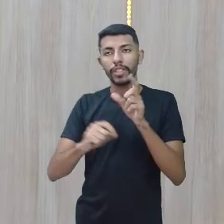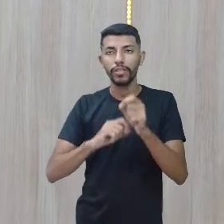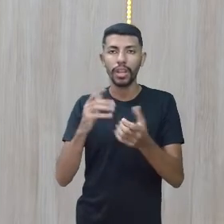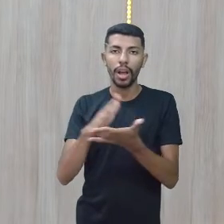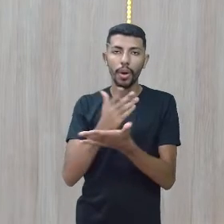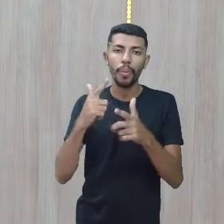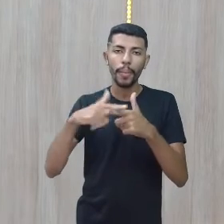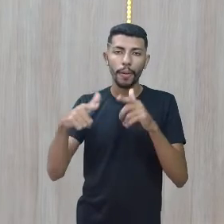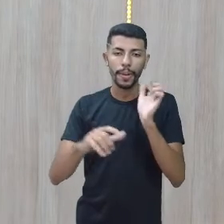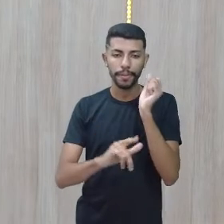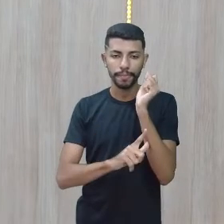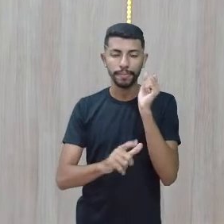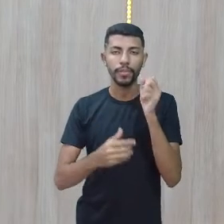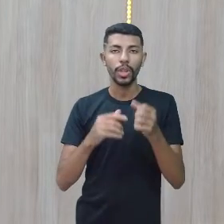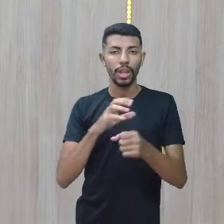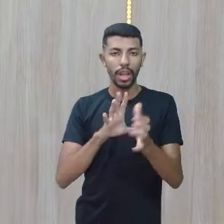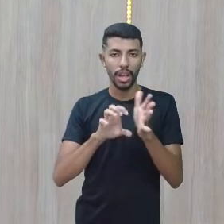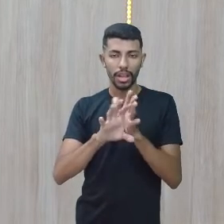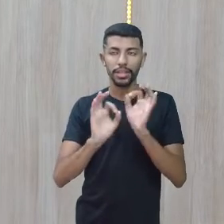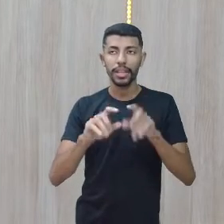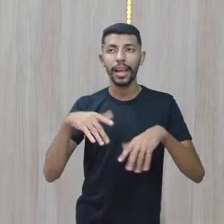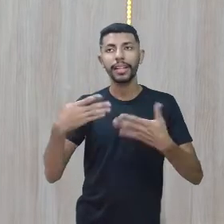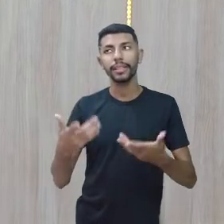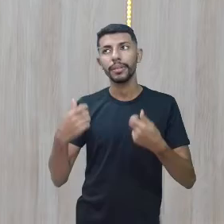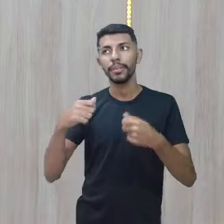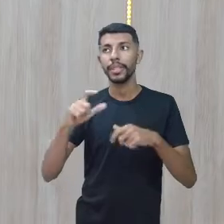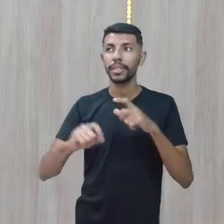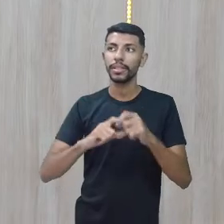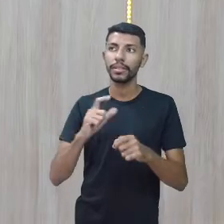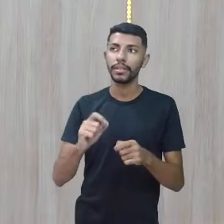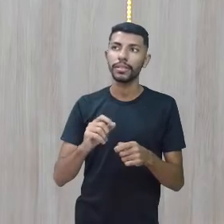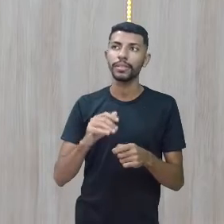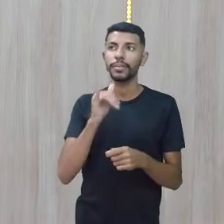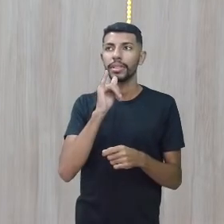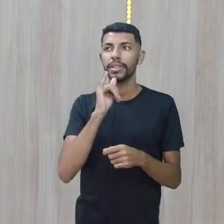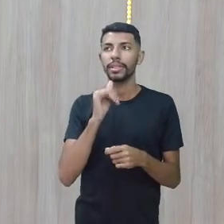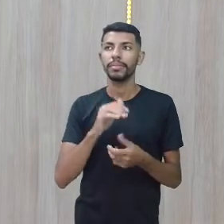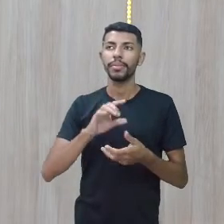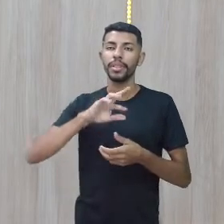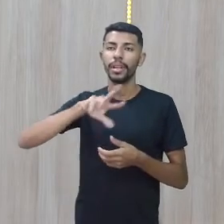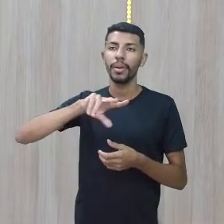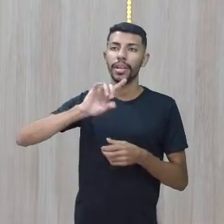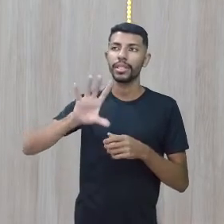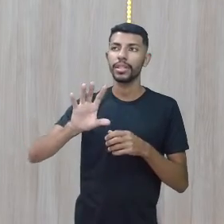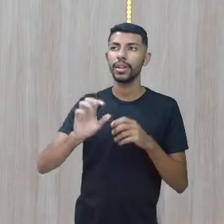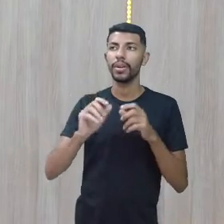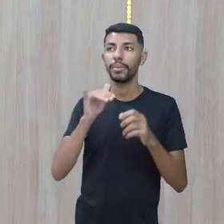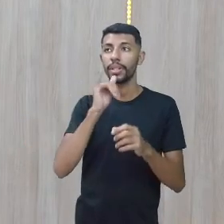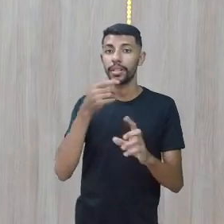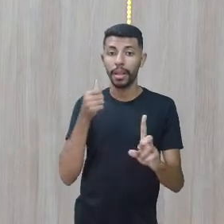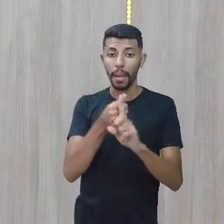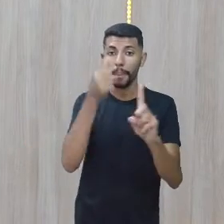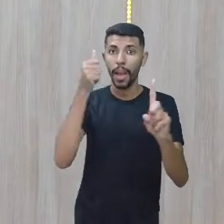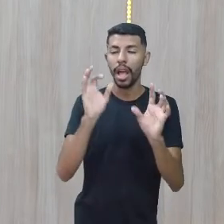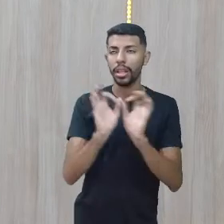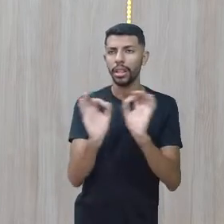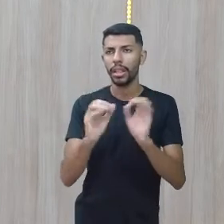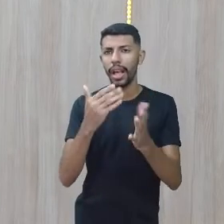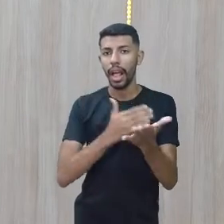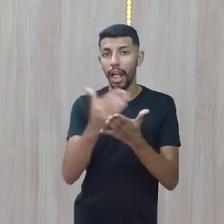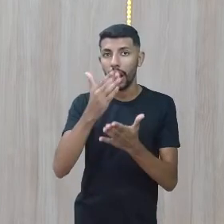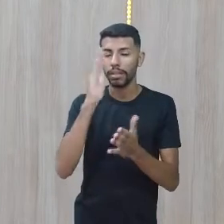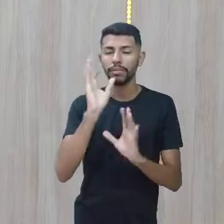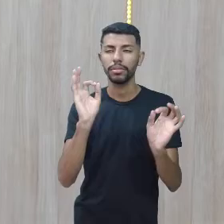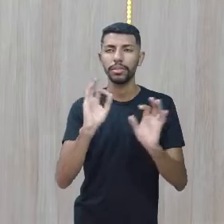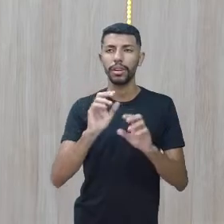é que você vai ter algo mais invasivo. Não é suficiente, não é necessário, não é de impacto, não é inicial.